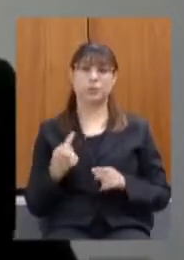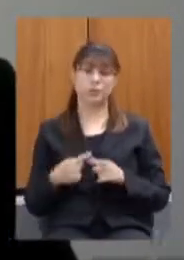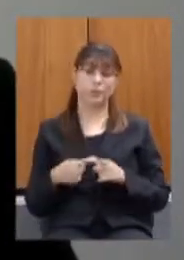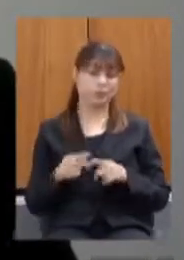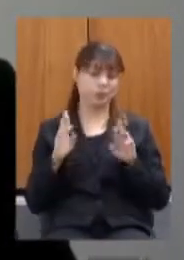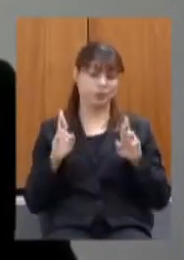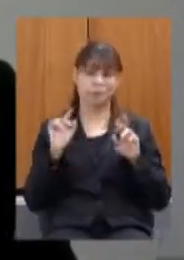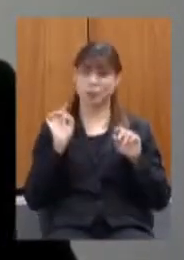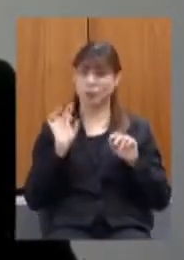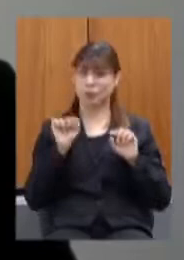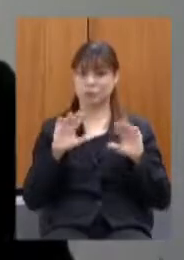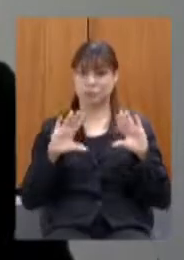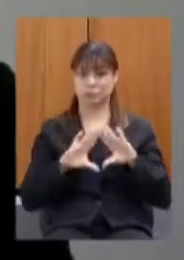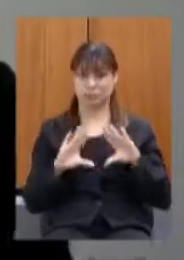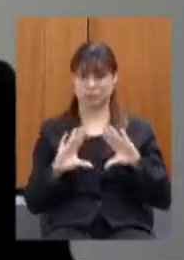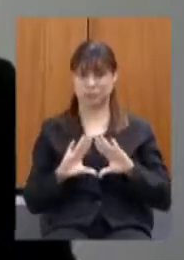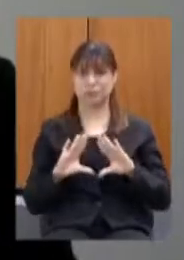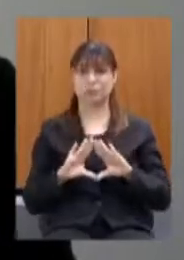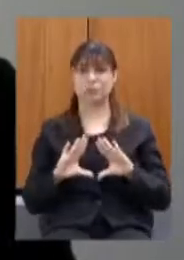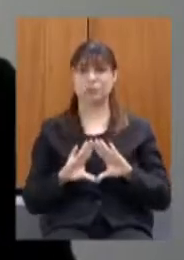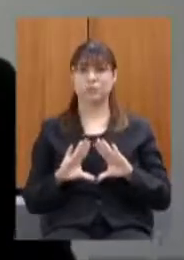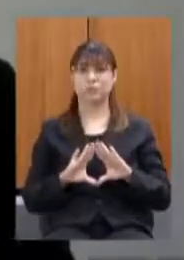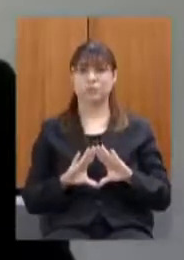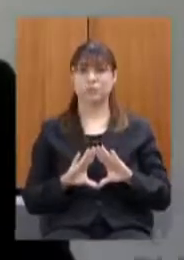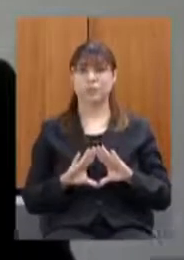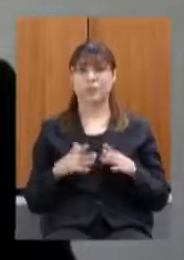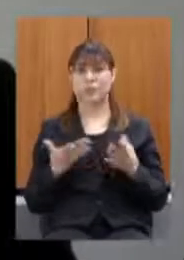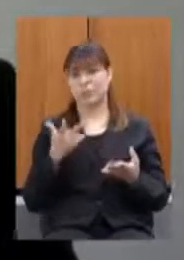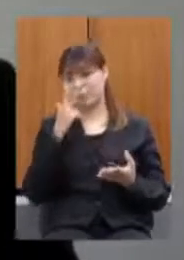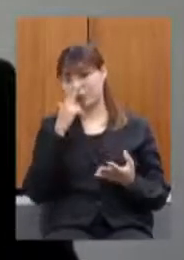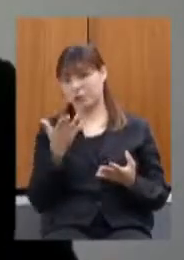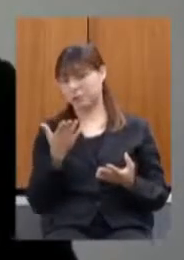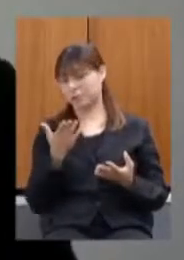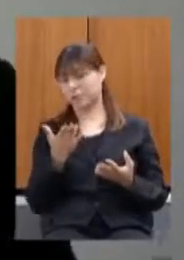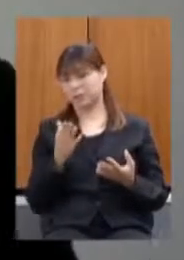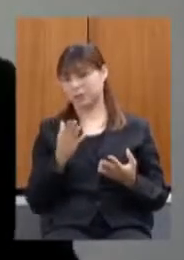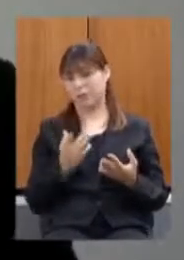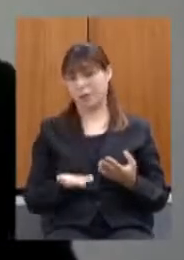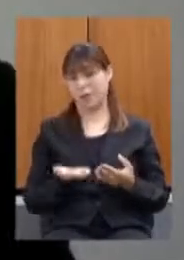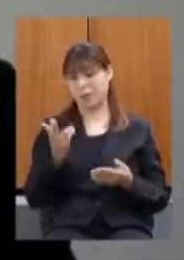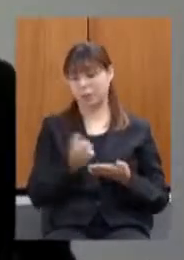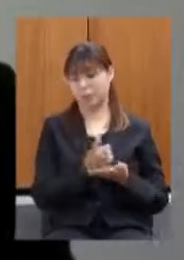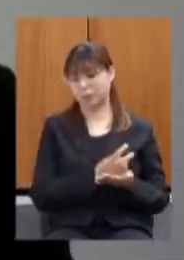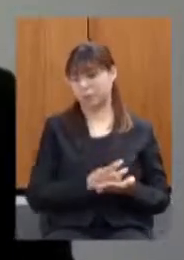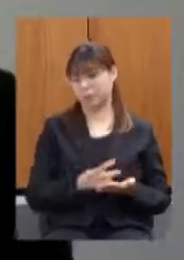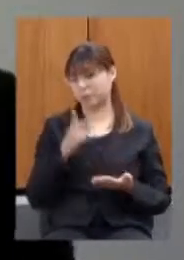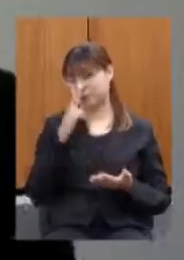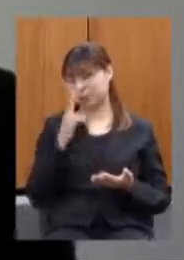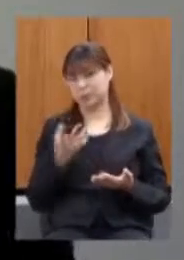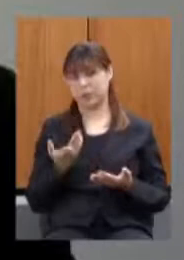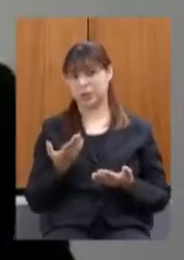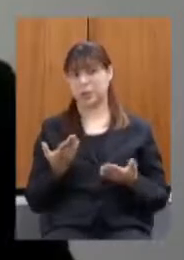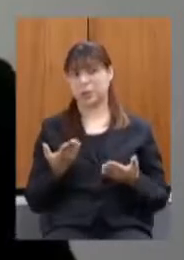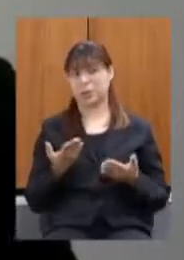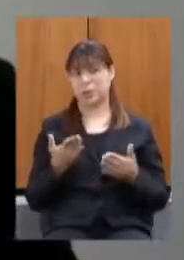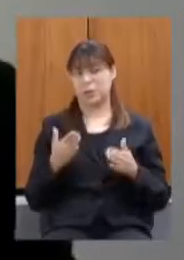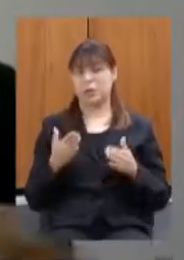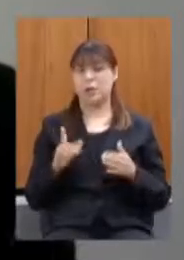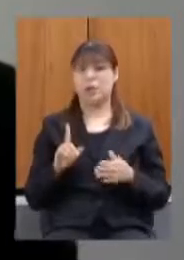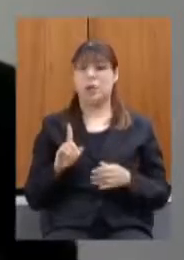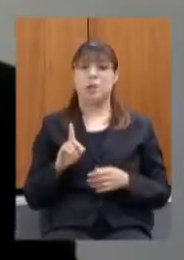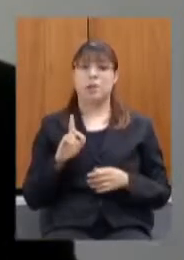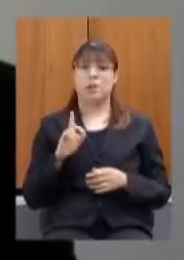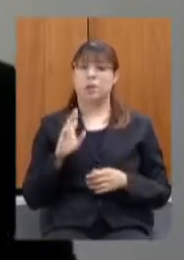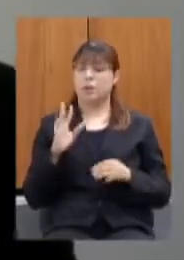Assembleia Legislativa então há um equívoco no conceito de aumento de carga tributária o que houve é que